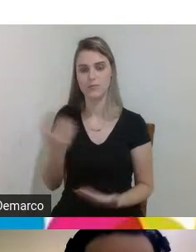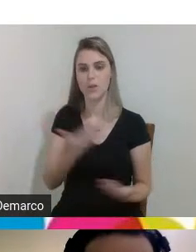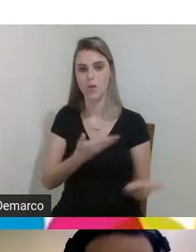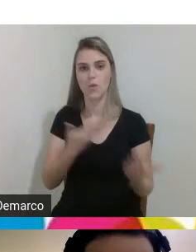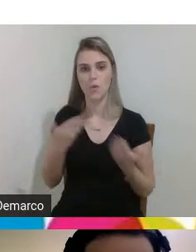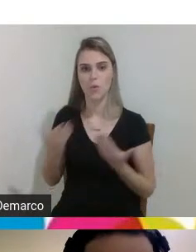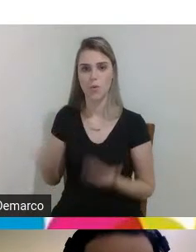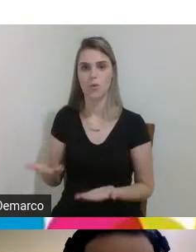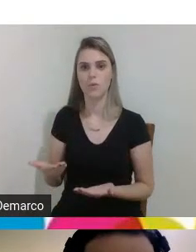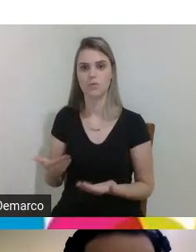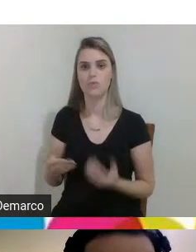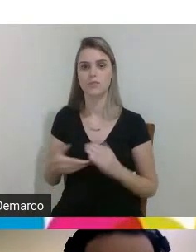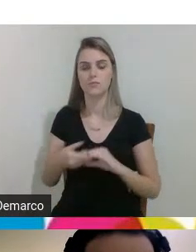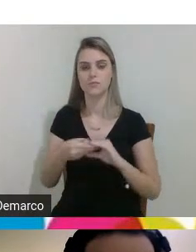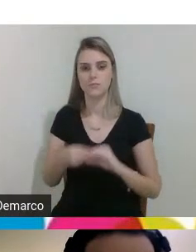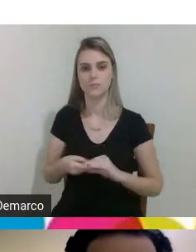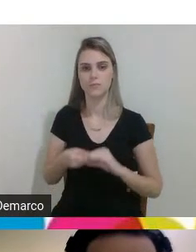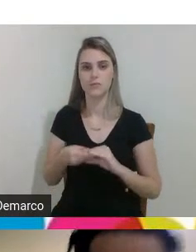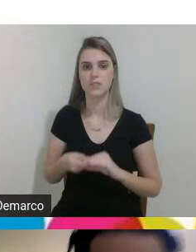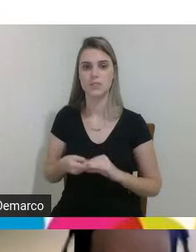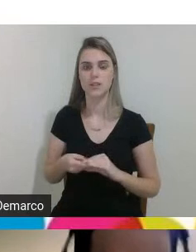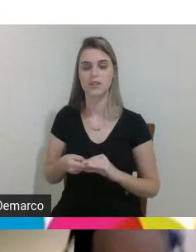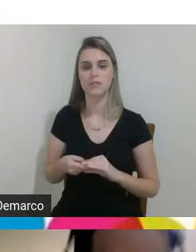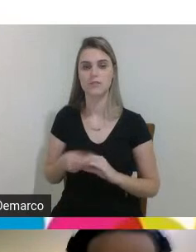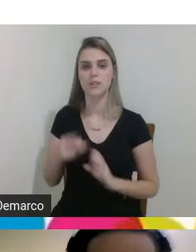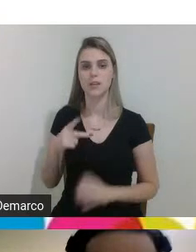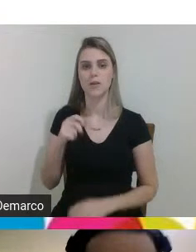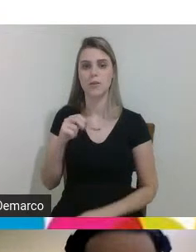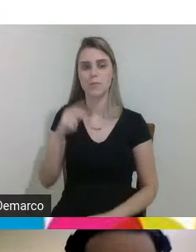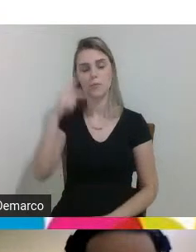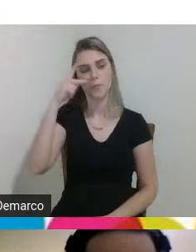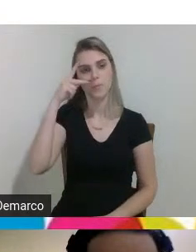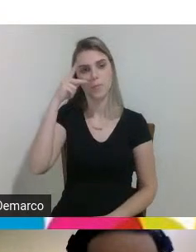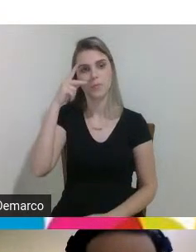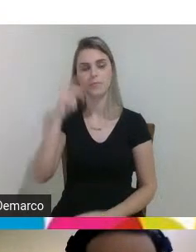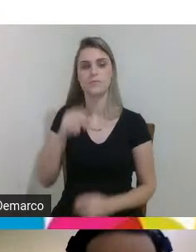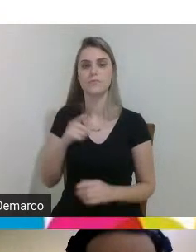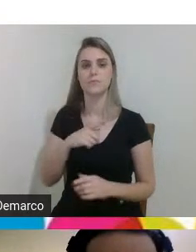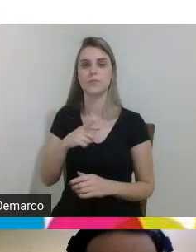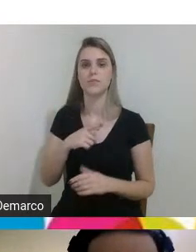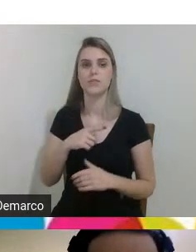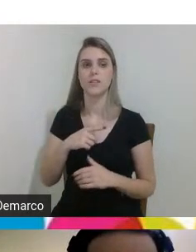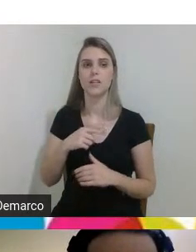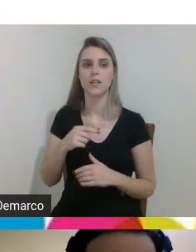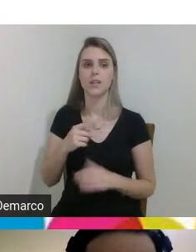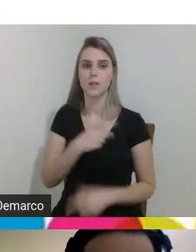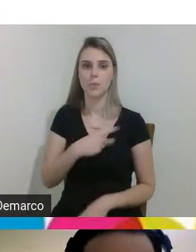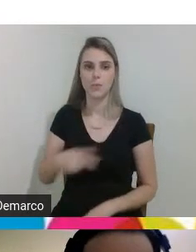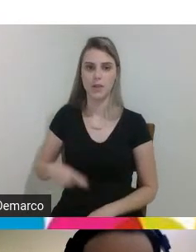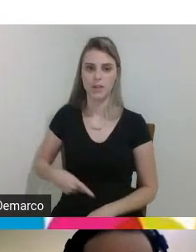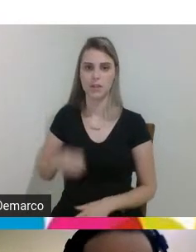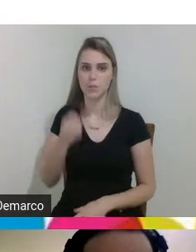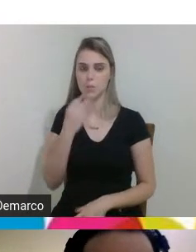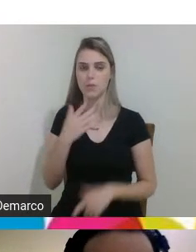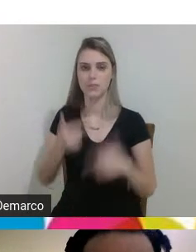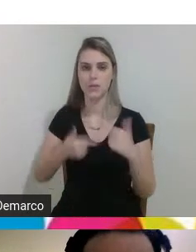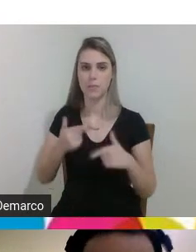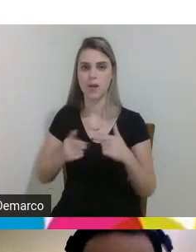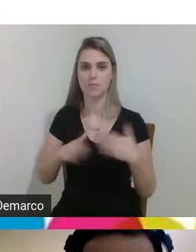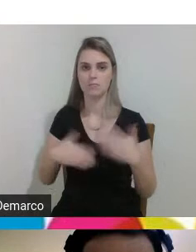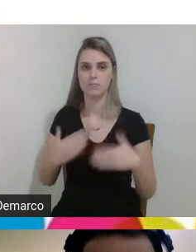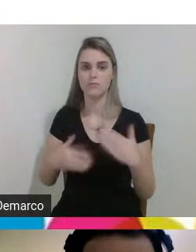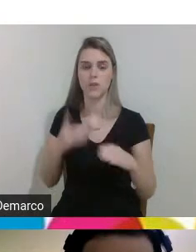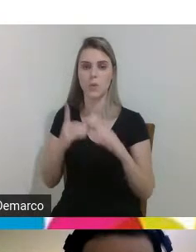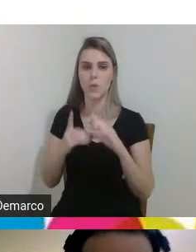parabenizar o senhor Paulo Ferronato por estar à frente a presidência do belo trabalho que vem desenvolvendo a frente do